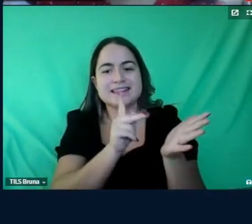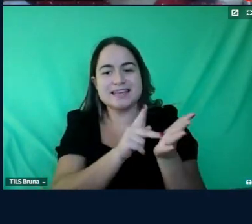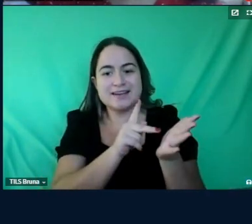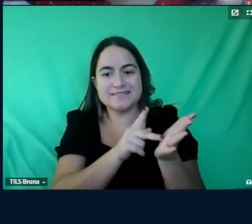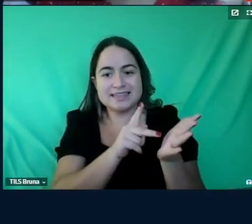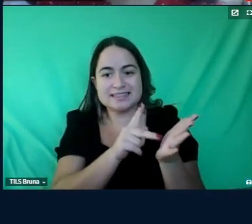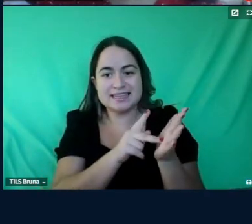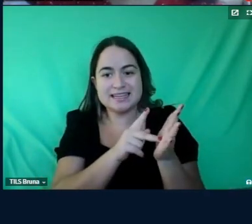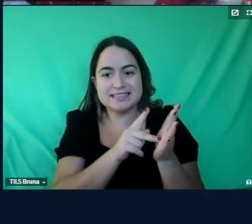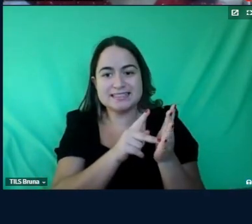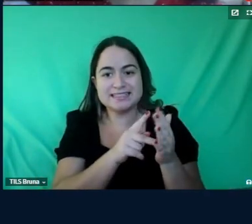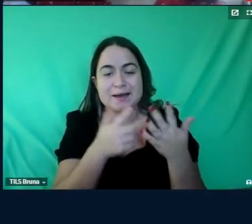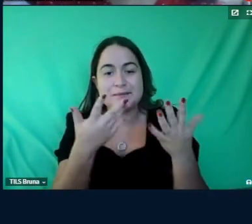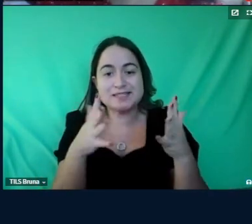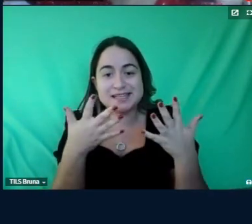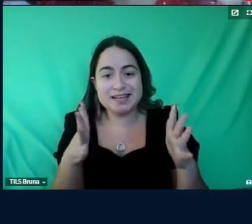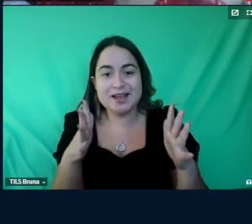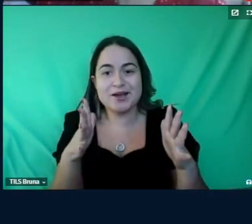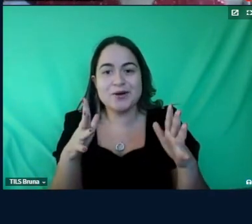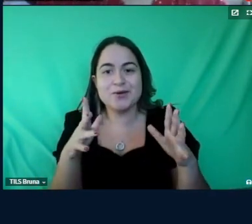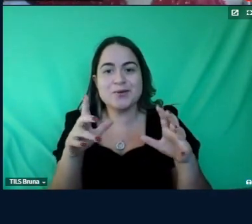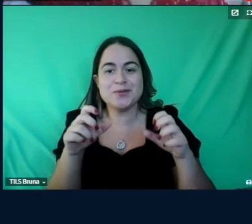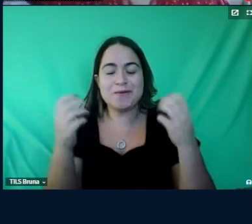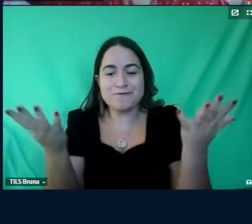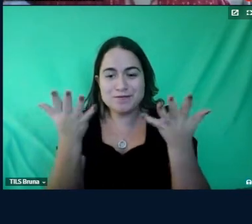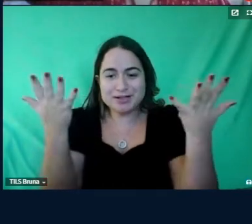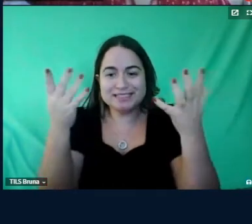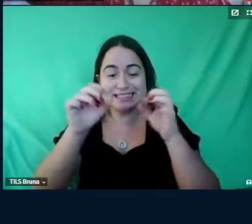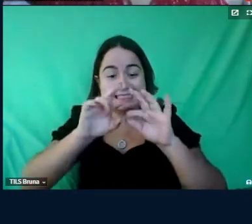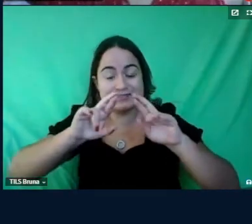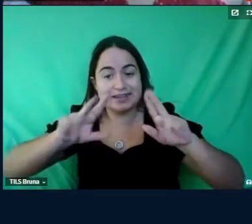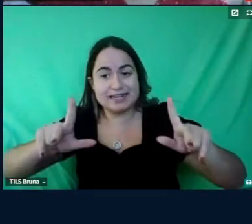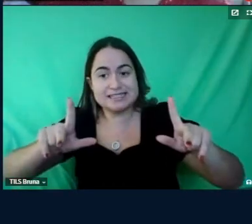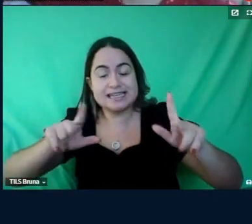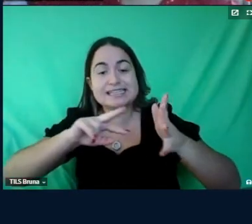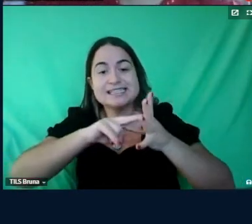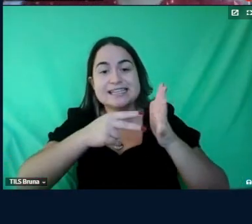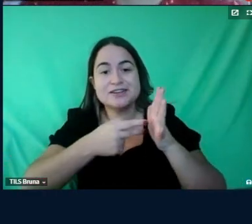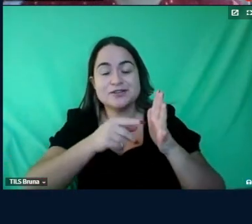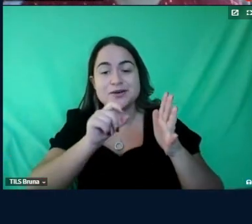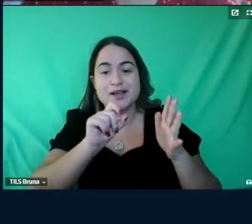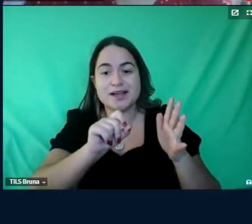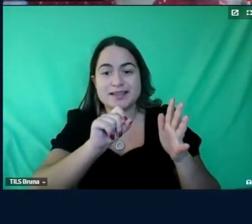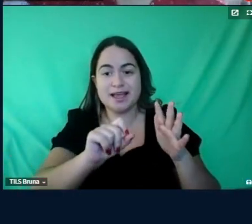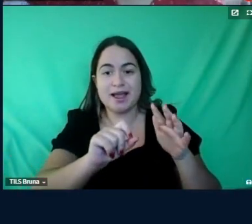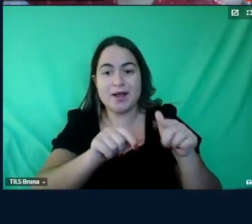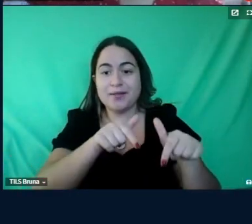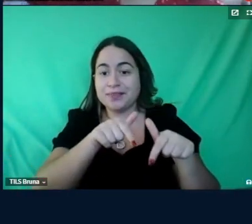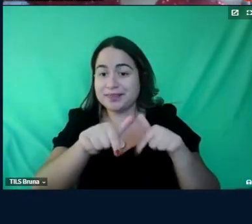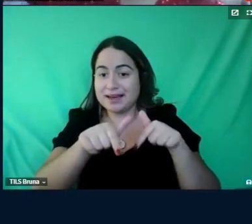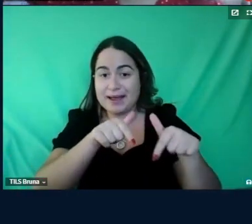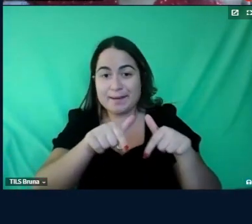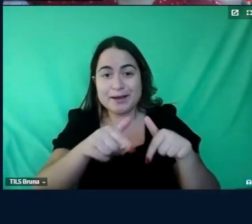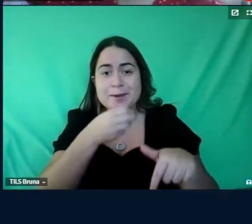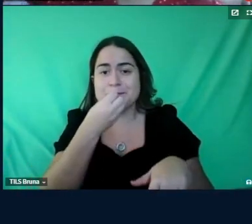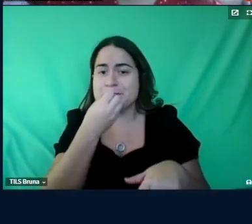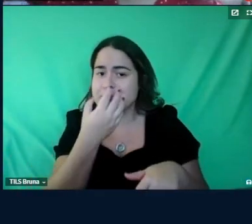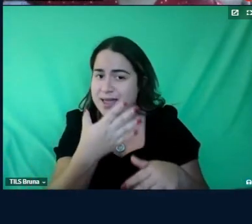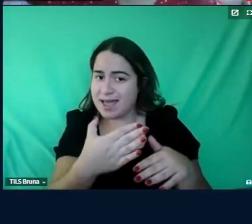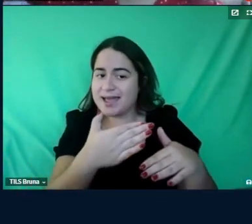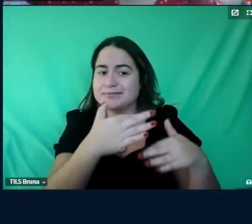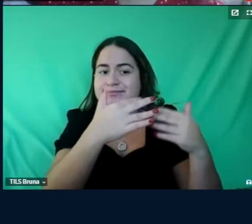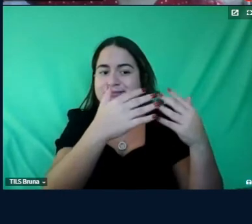aprovação com louvor e distinção Cris o que significa que foi um trabalho muito bem desenvolvido